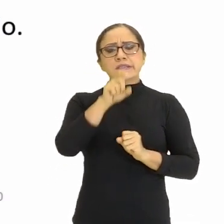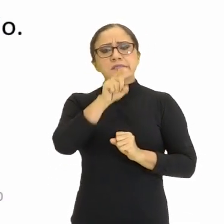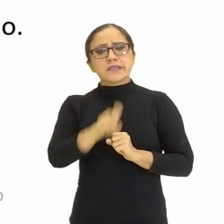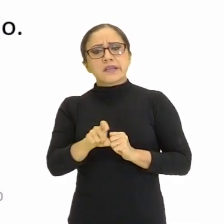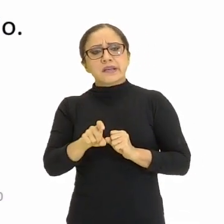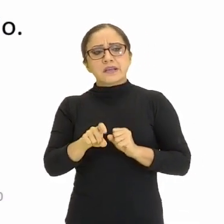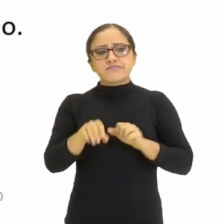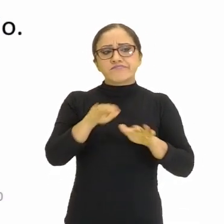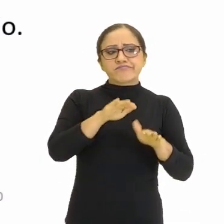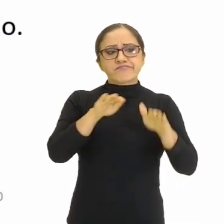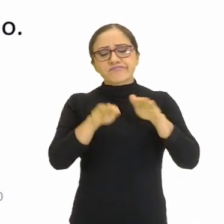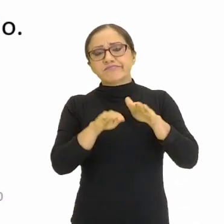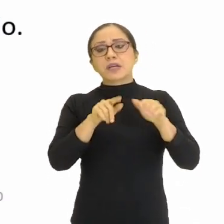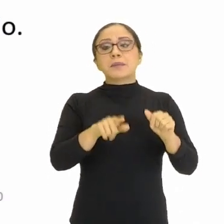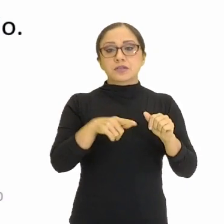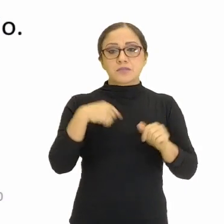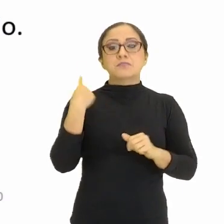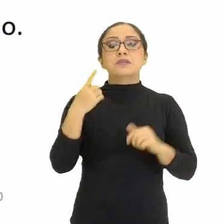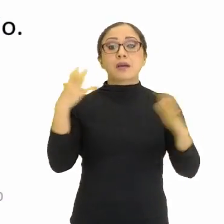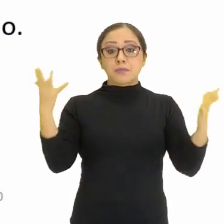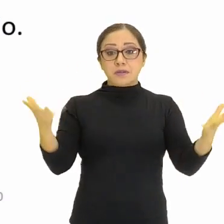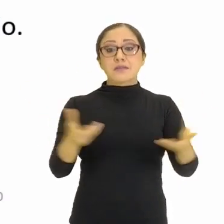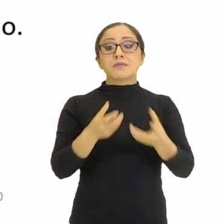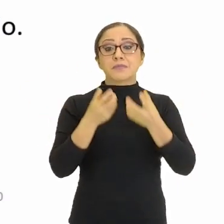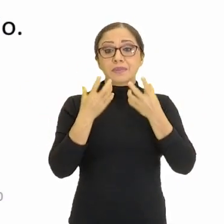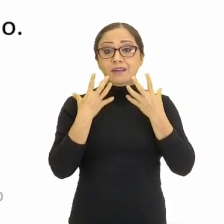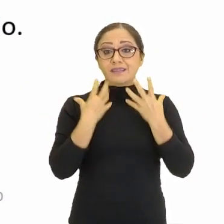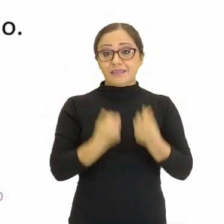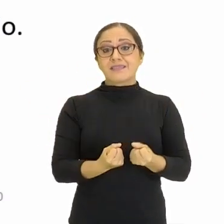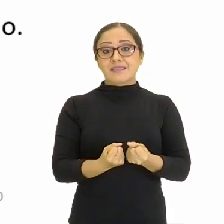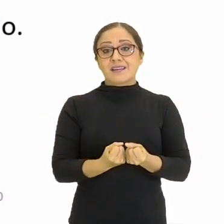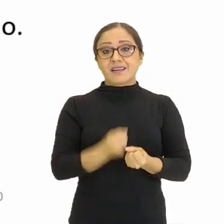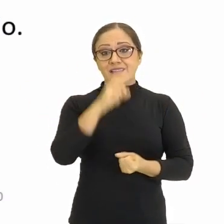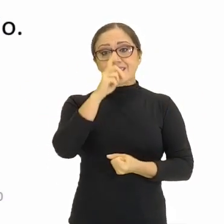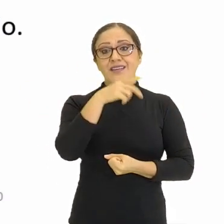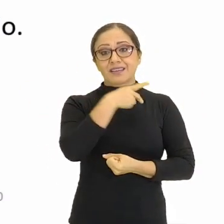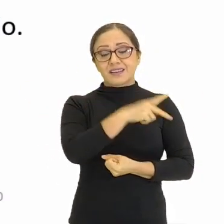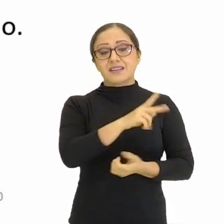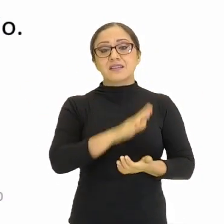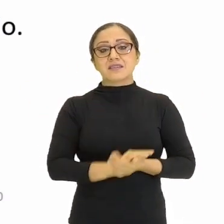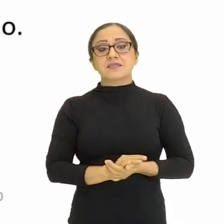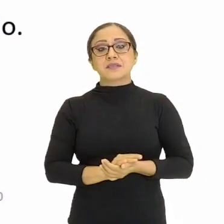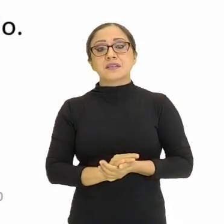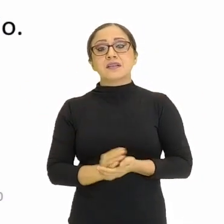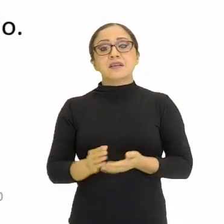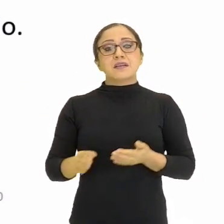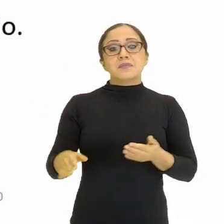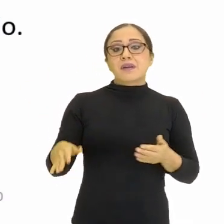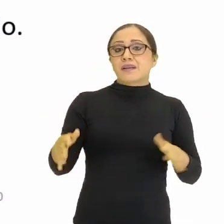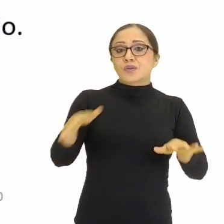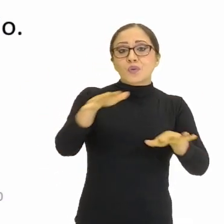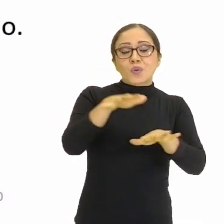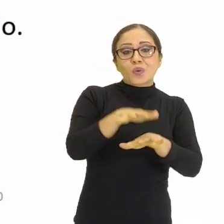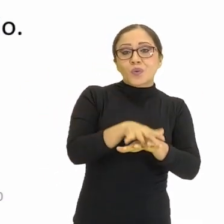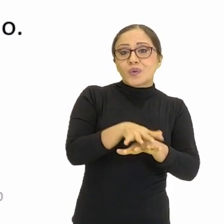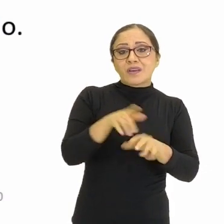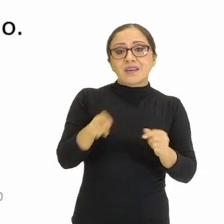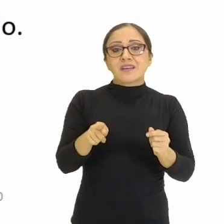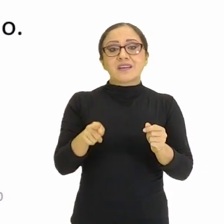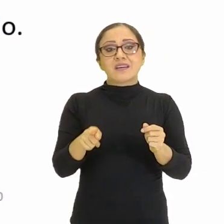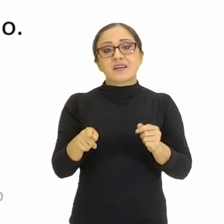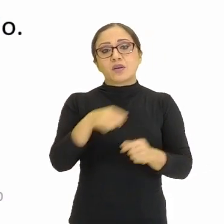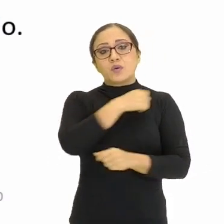desenvolver essa habilidade para aceitar. A habilidade de introduzir os alunos nos diferentes modos de comunicação. Isso também é um outro ponto